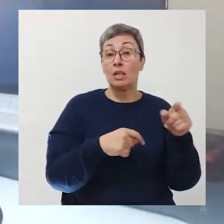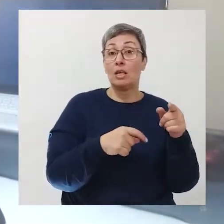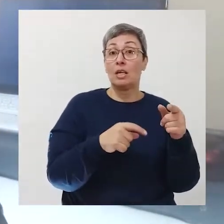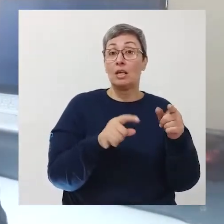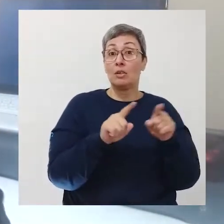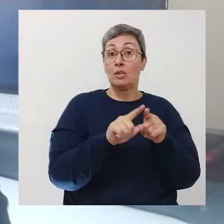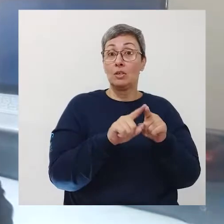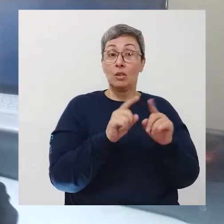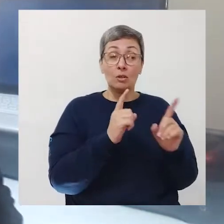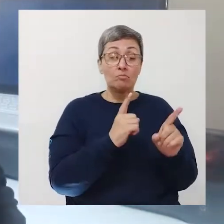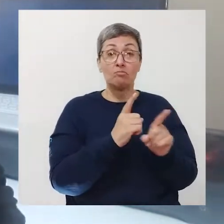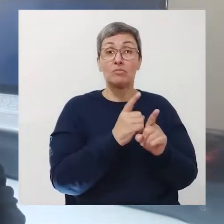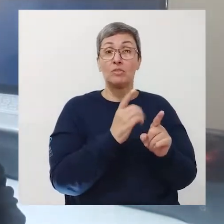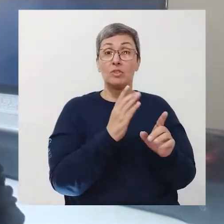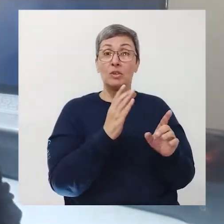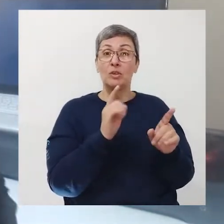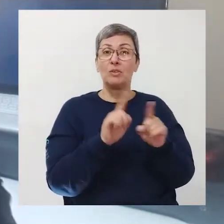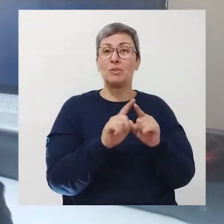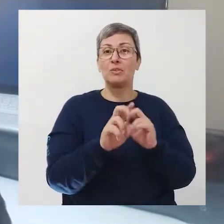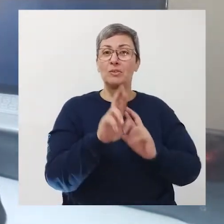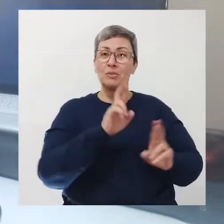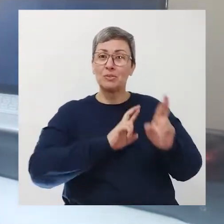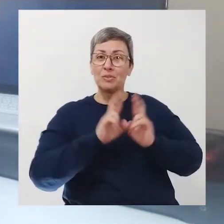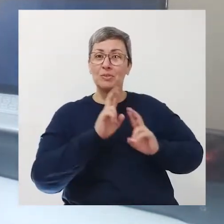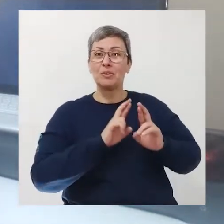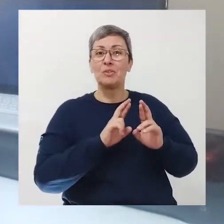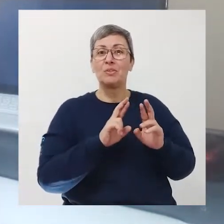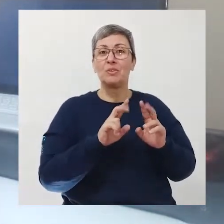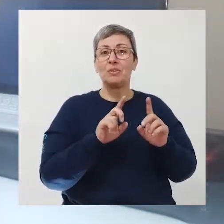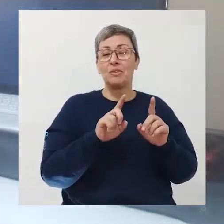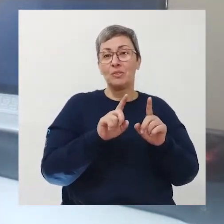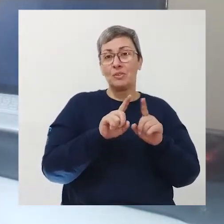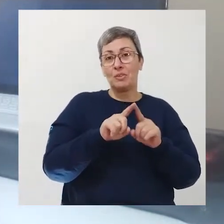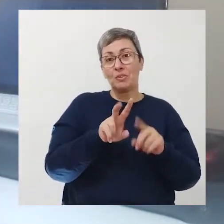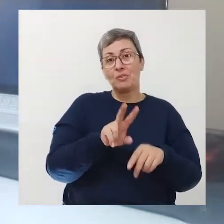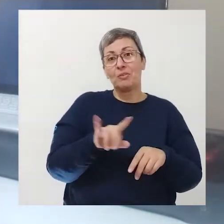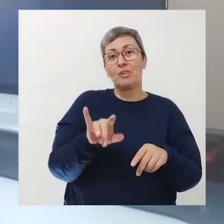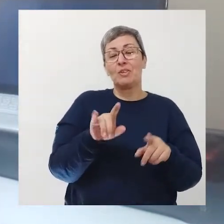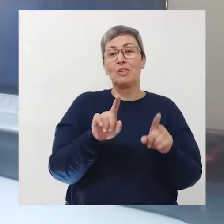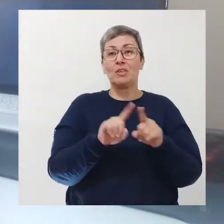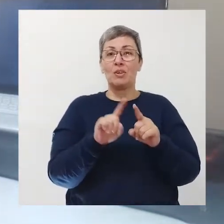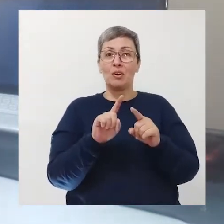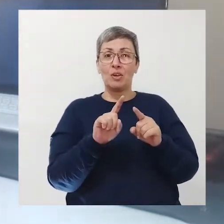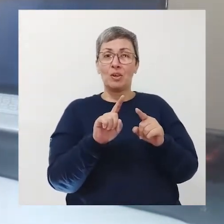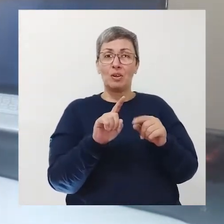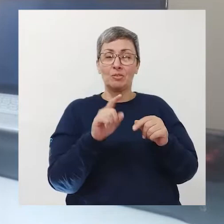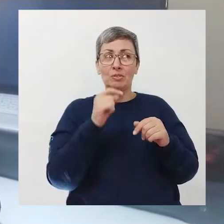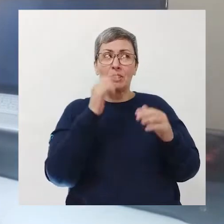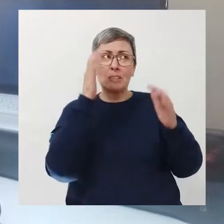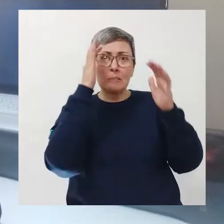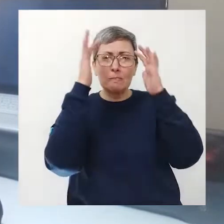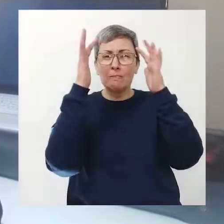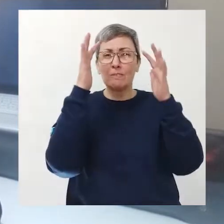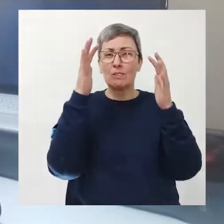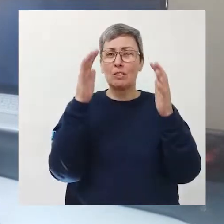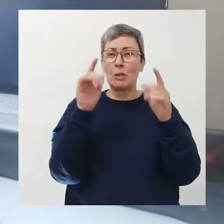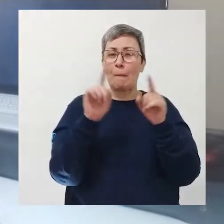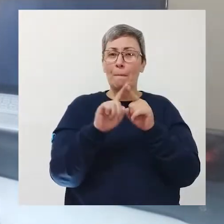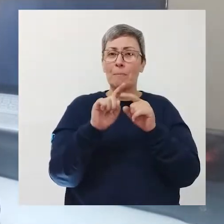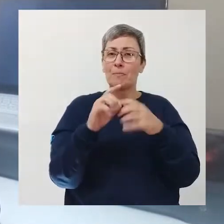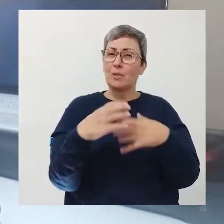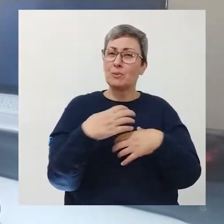sabe que encontrará respostas que pelo menos o levará a refletir